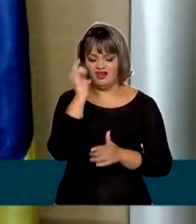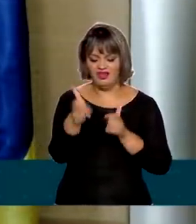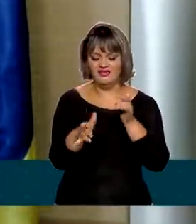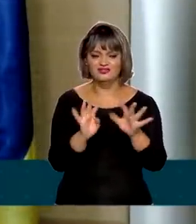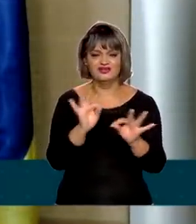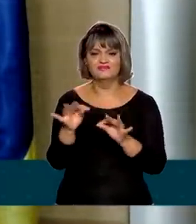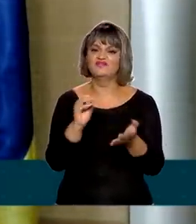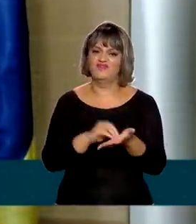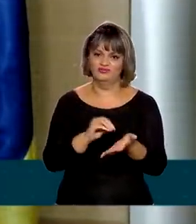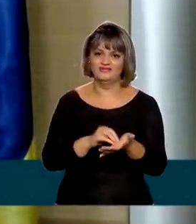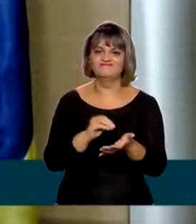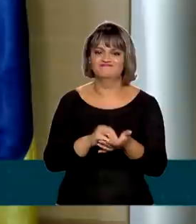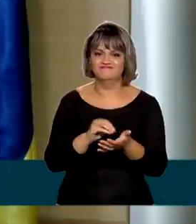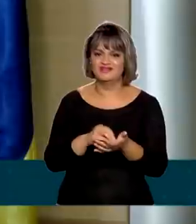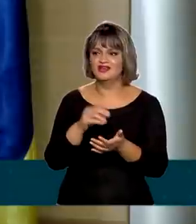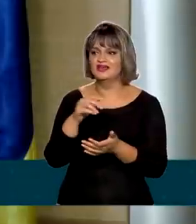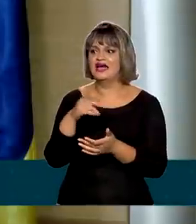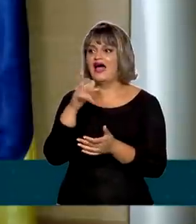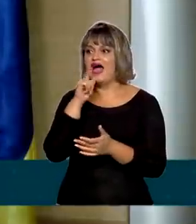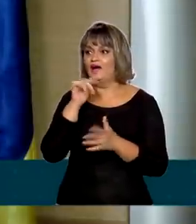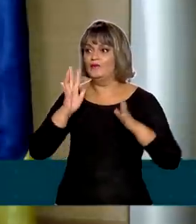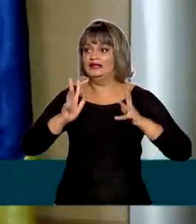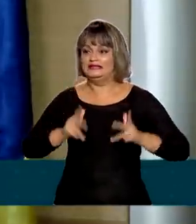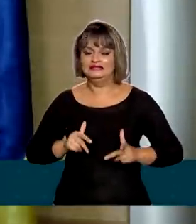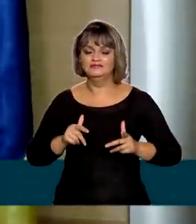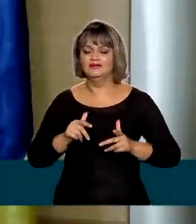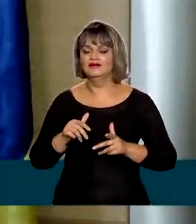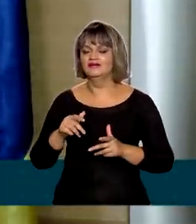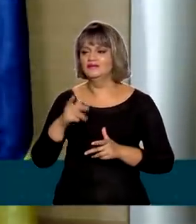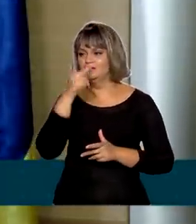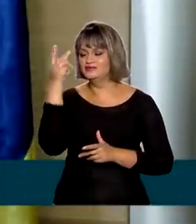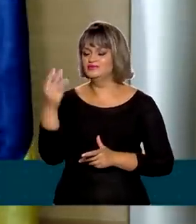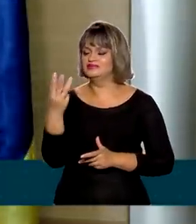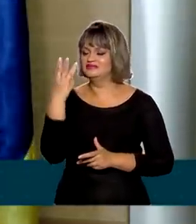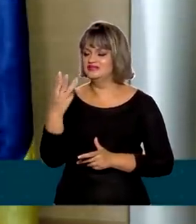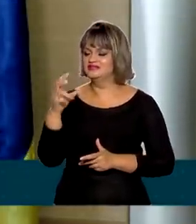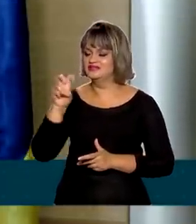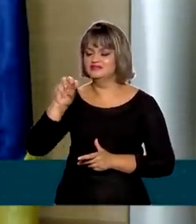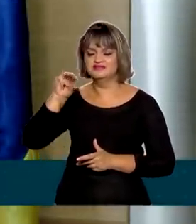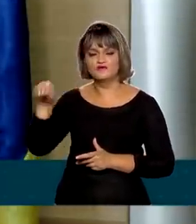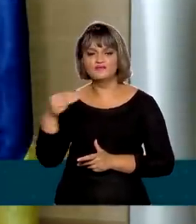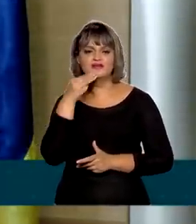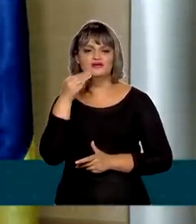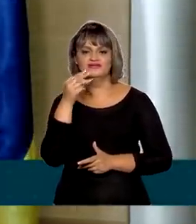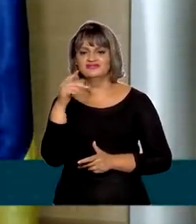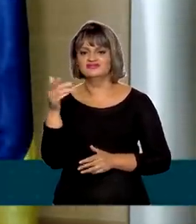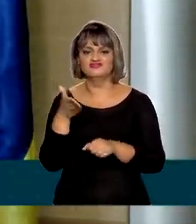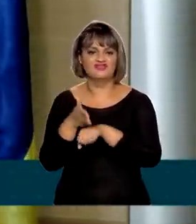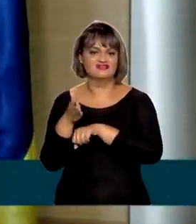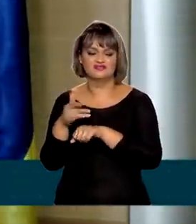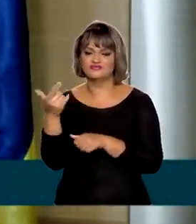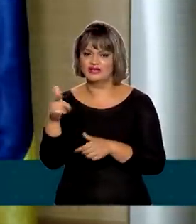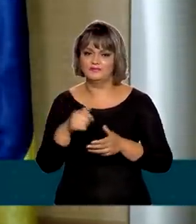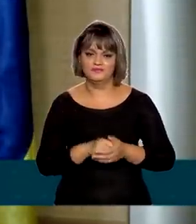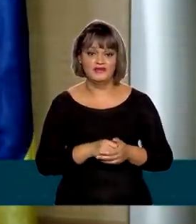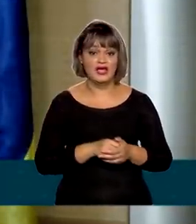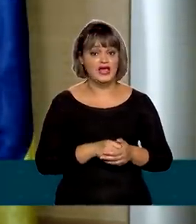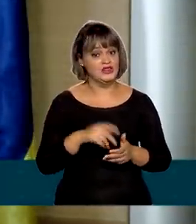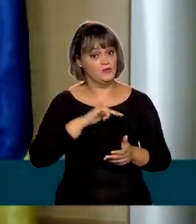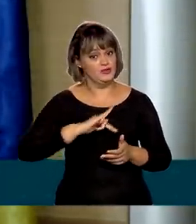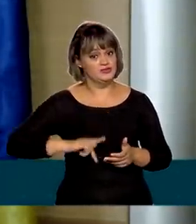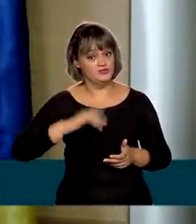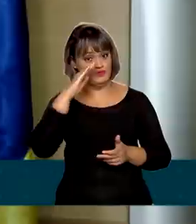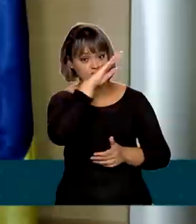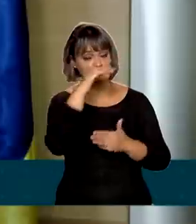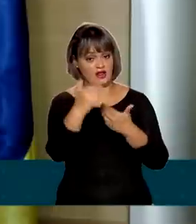100 milhões de brasileiros e a falta de água tratada para mais de 35 milhões de brasileiros. Então, o presidente Bolsonaro nos orientou,